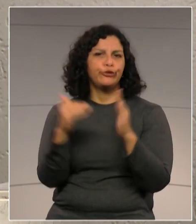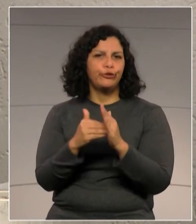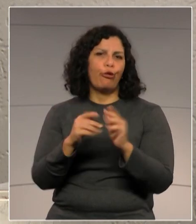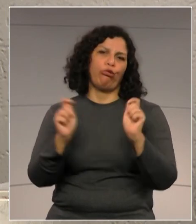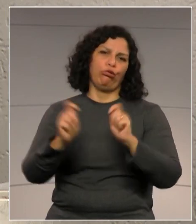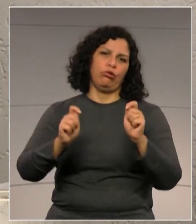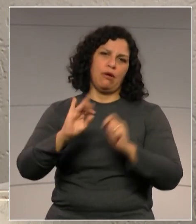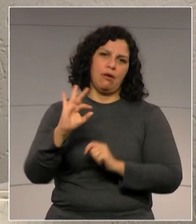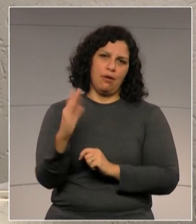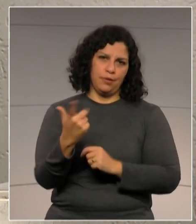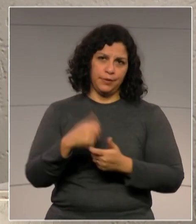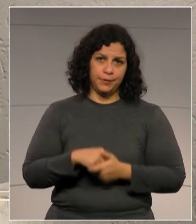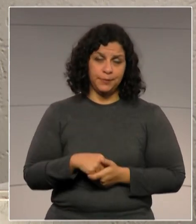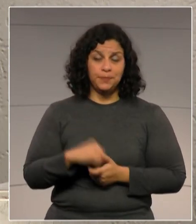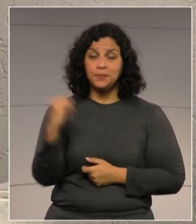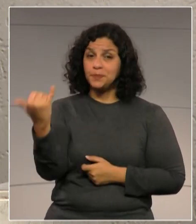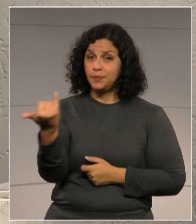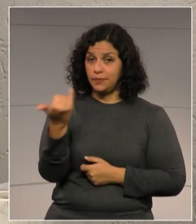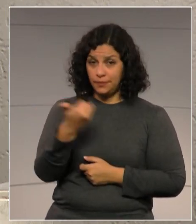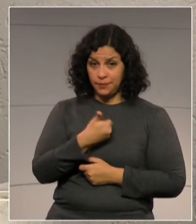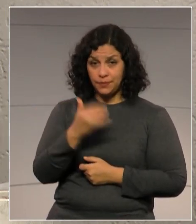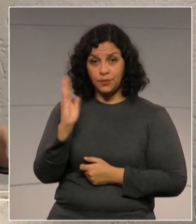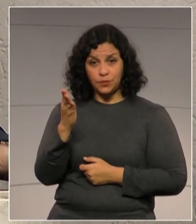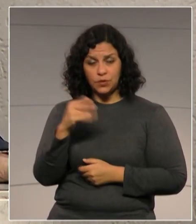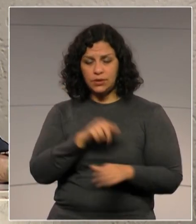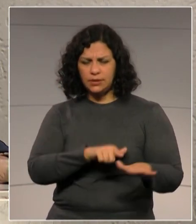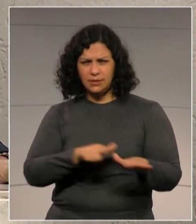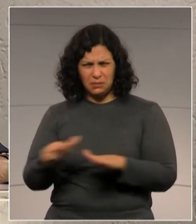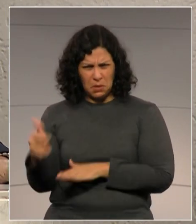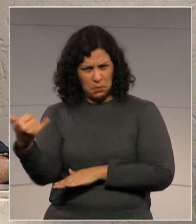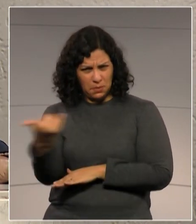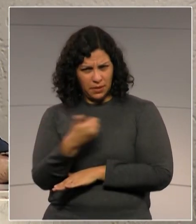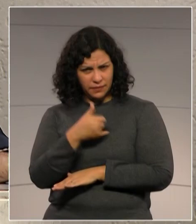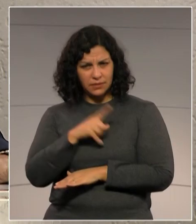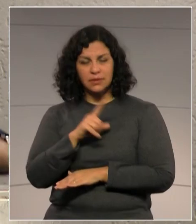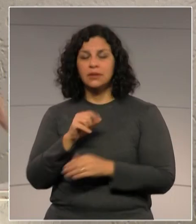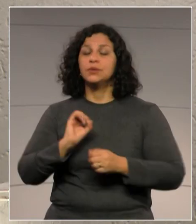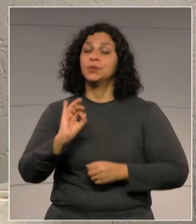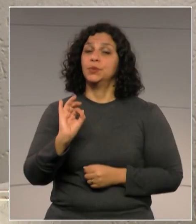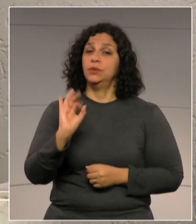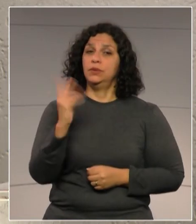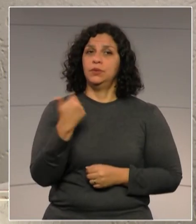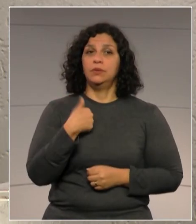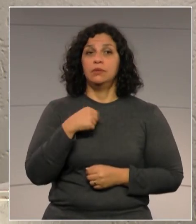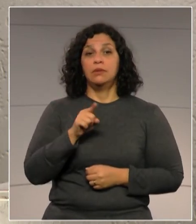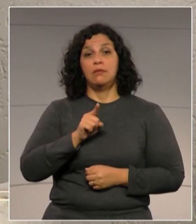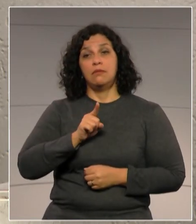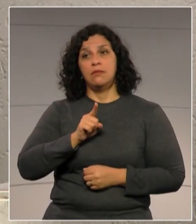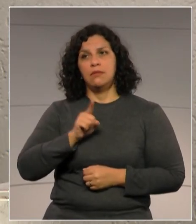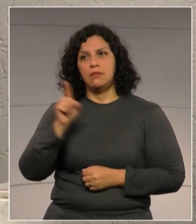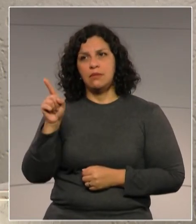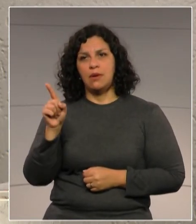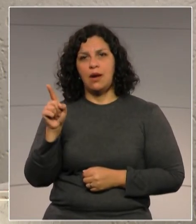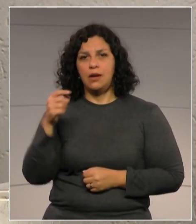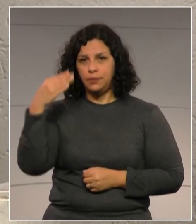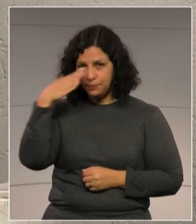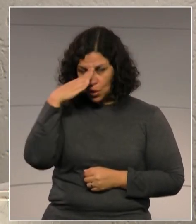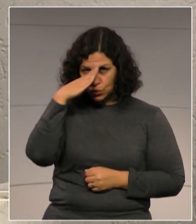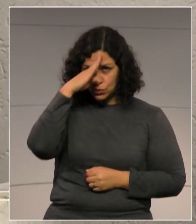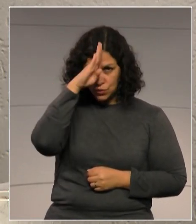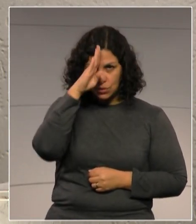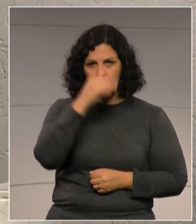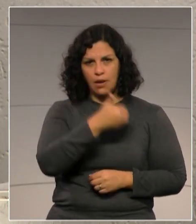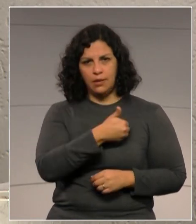E eu recebi uma notícia essa semana que o nosso presidente, o Jair Bolsonaro,